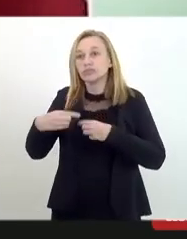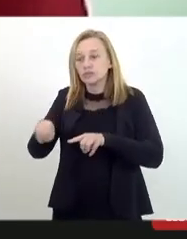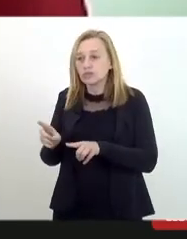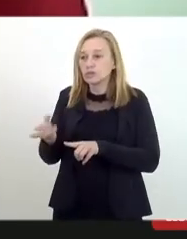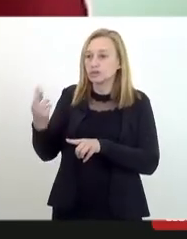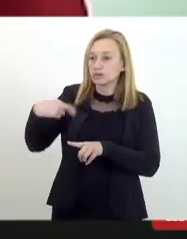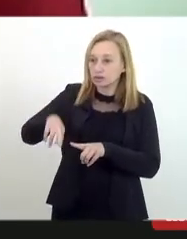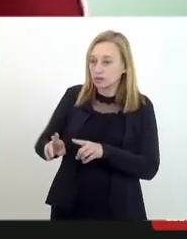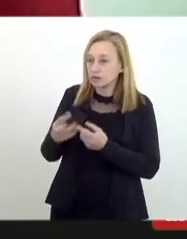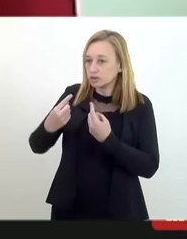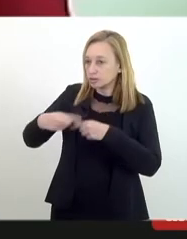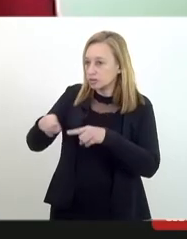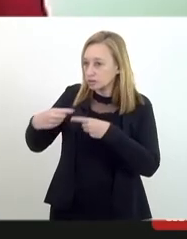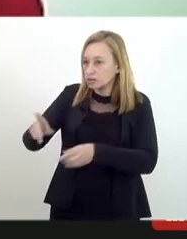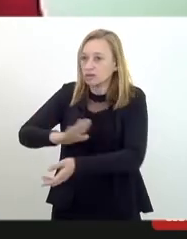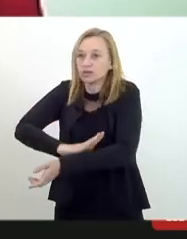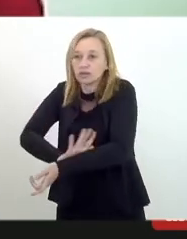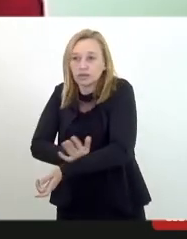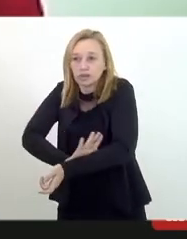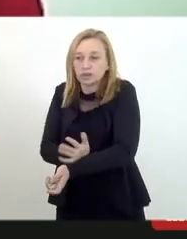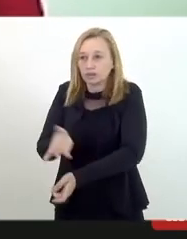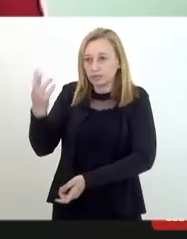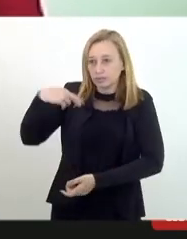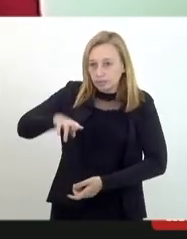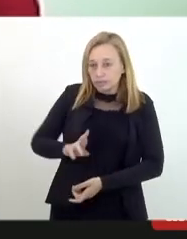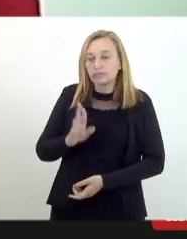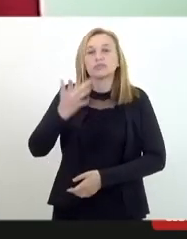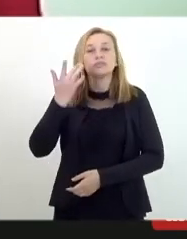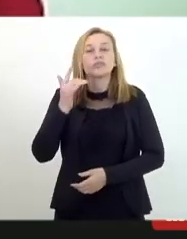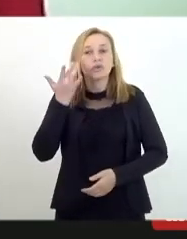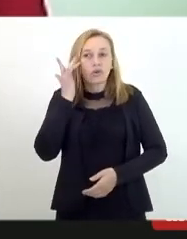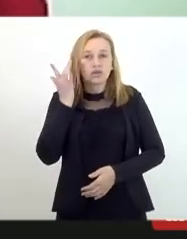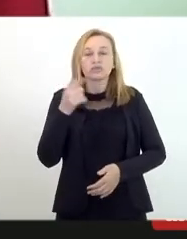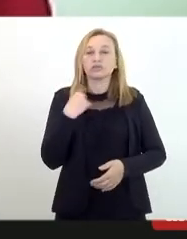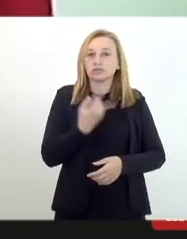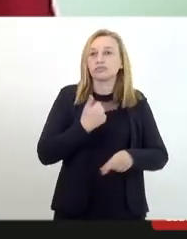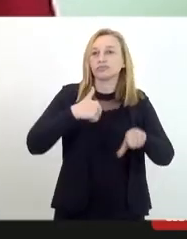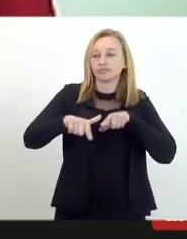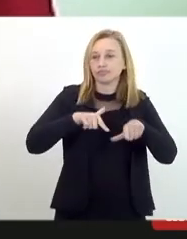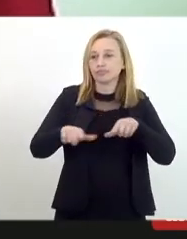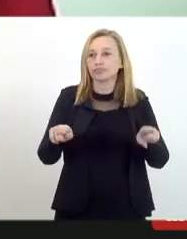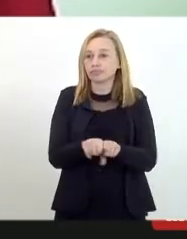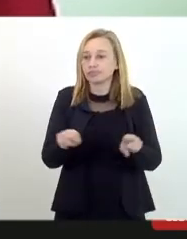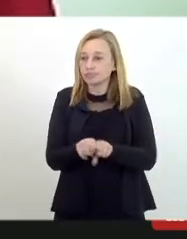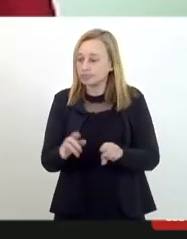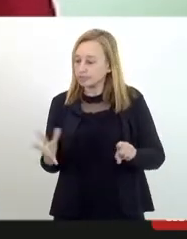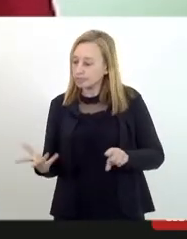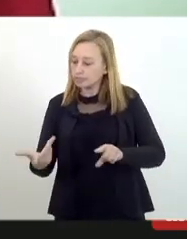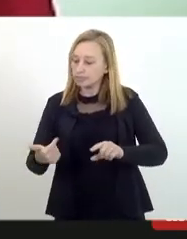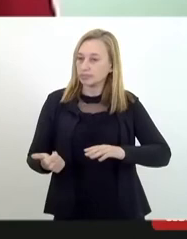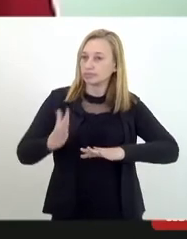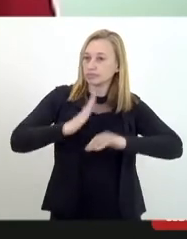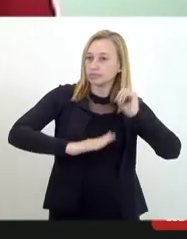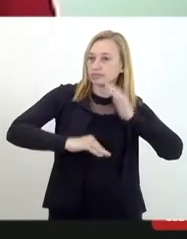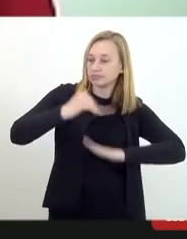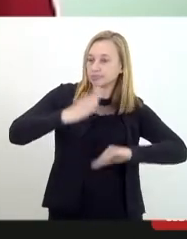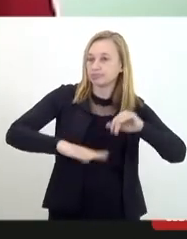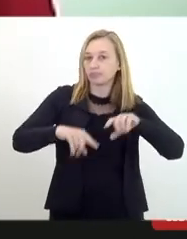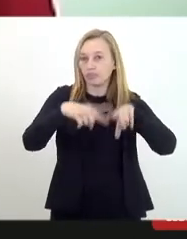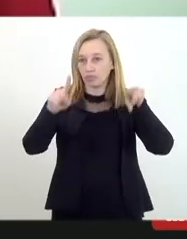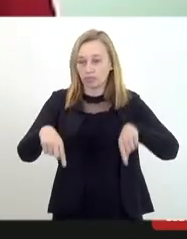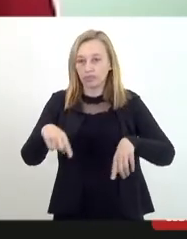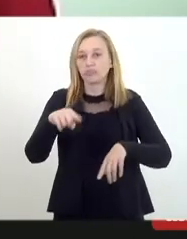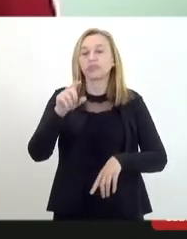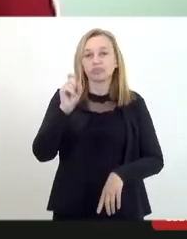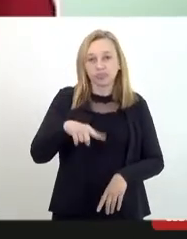perseguição ou de racismo religioso. Acho que a gente trabalhar também na qualificação dos servidores, eu acho